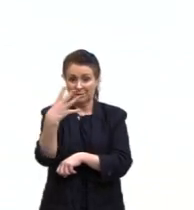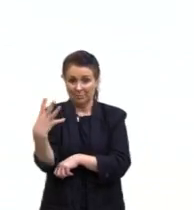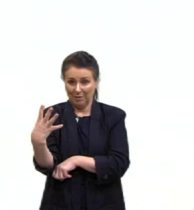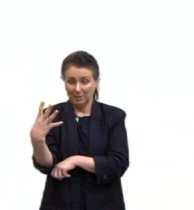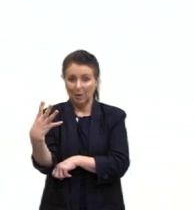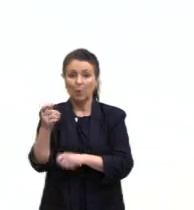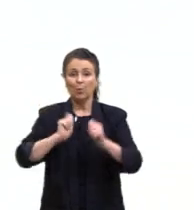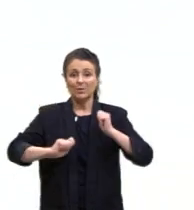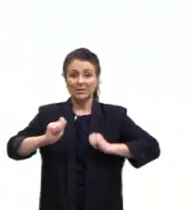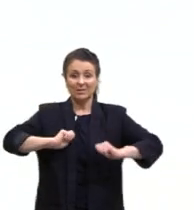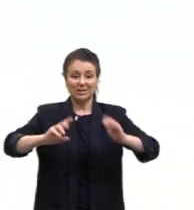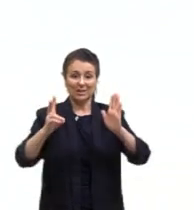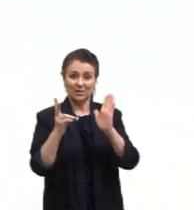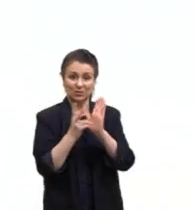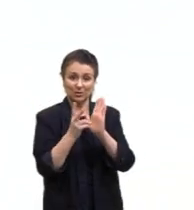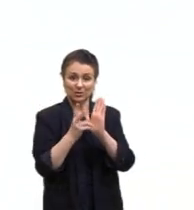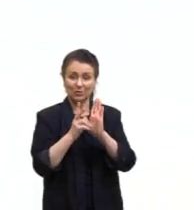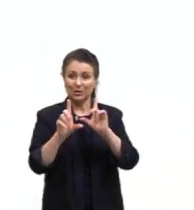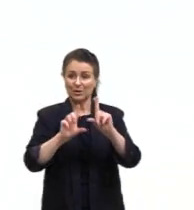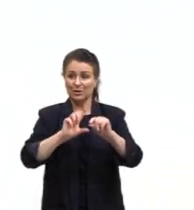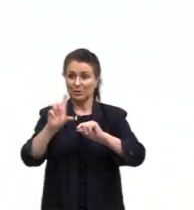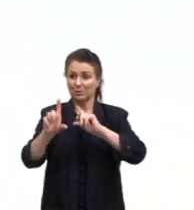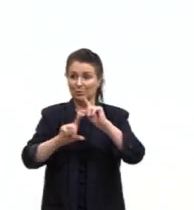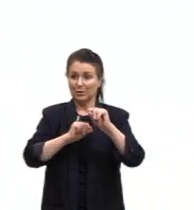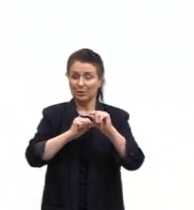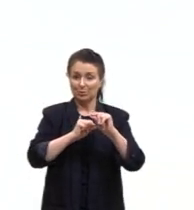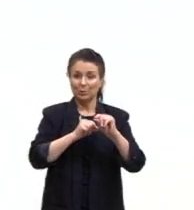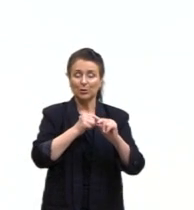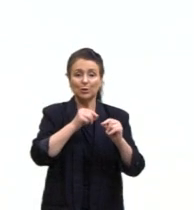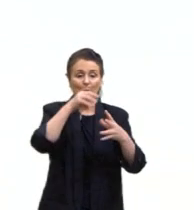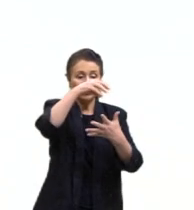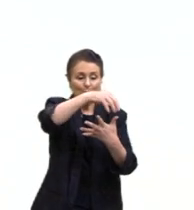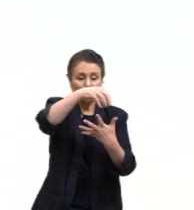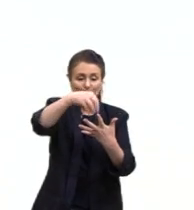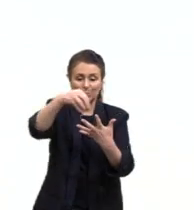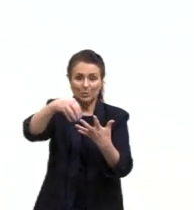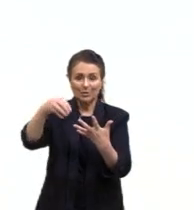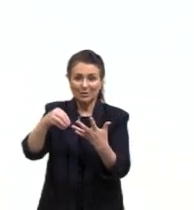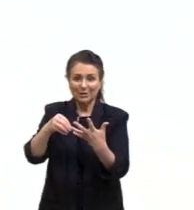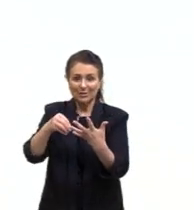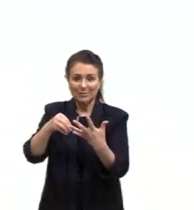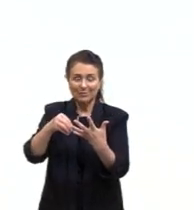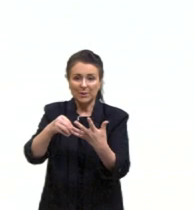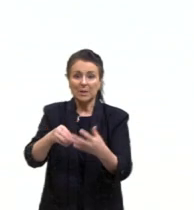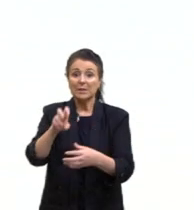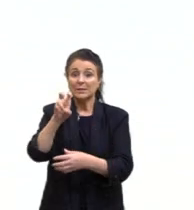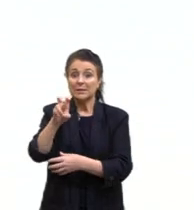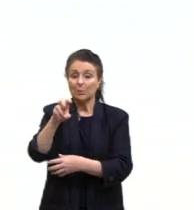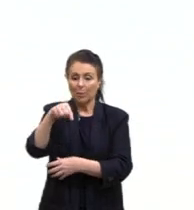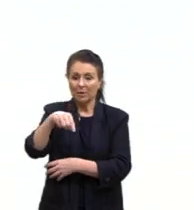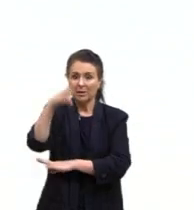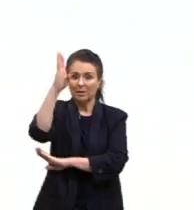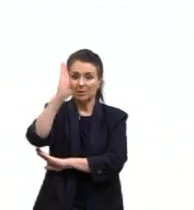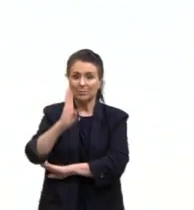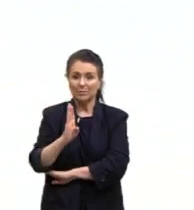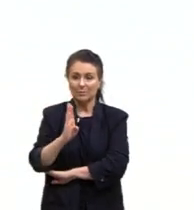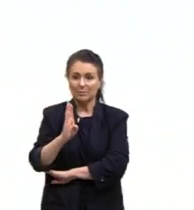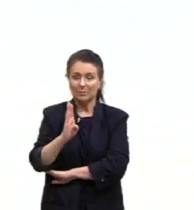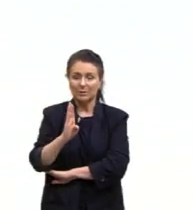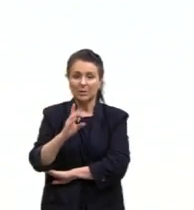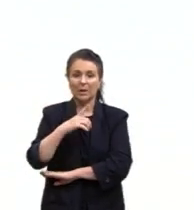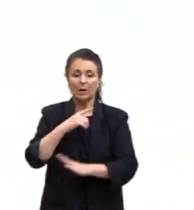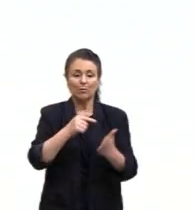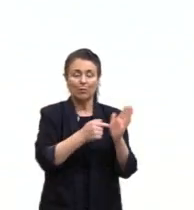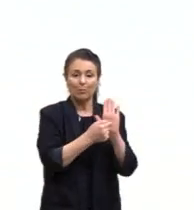artistas indígenas que foram selecionados de todos os continentes, cinco deles brasileiros. Eu